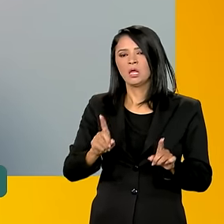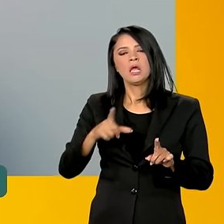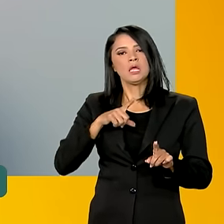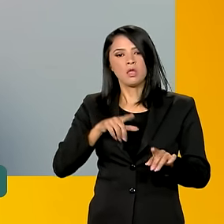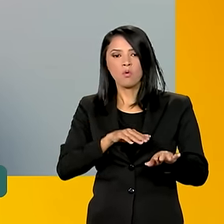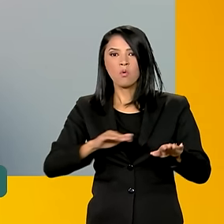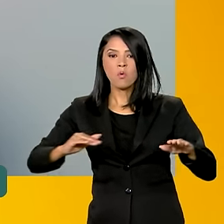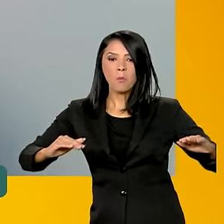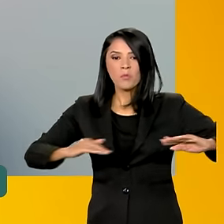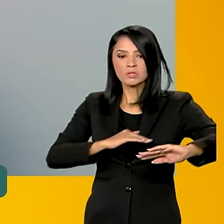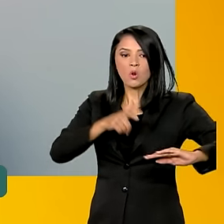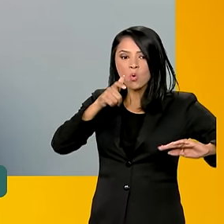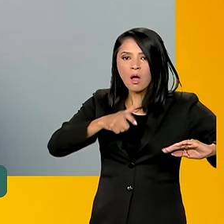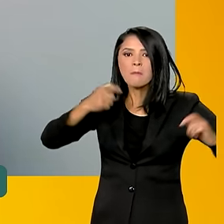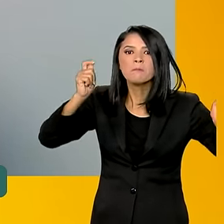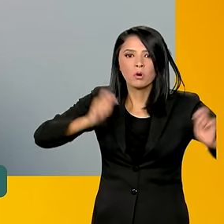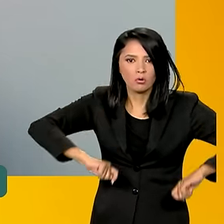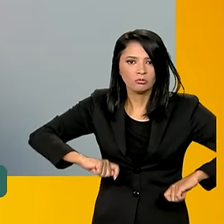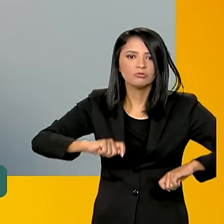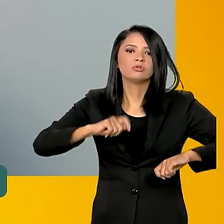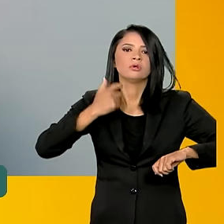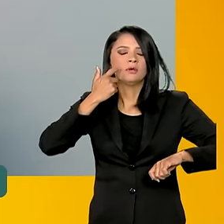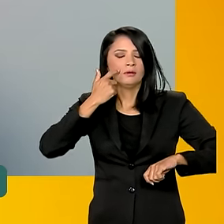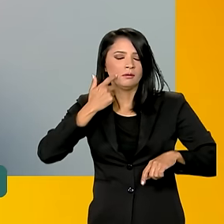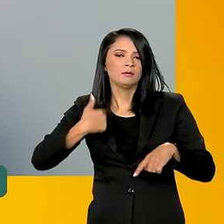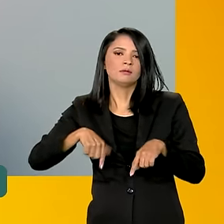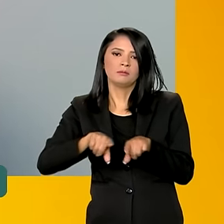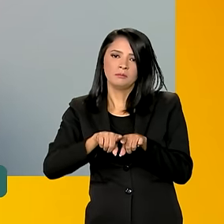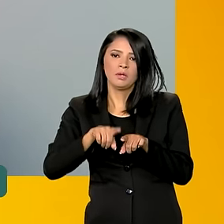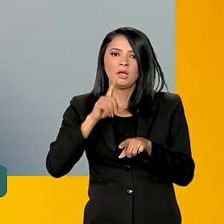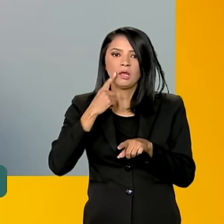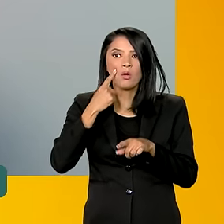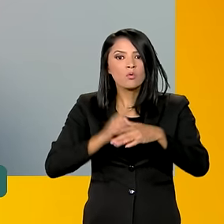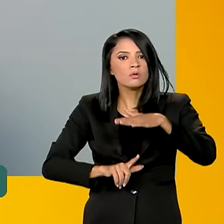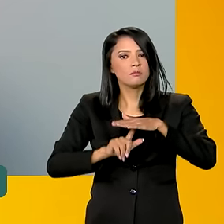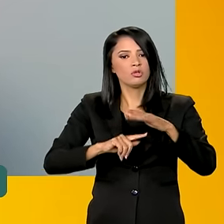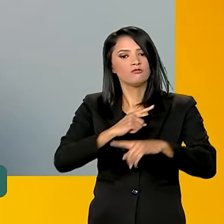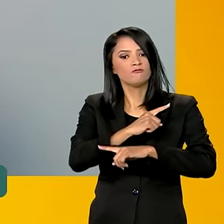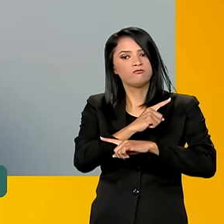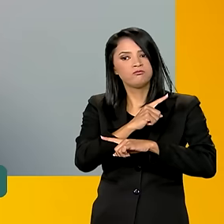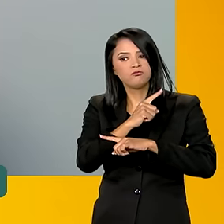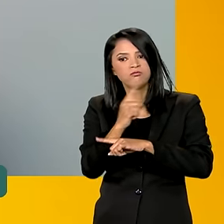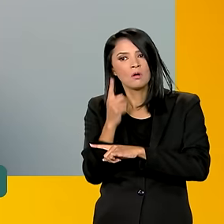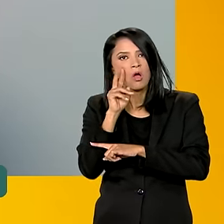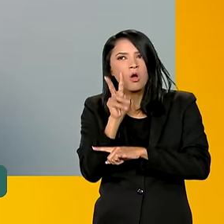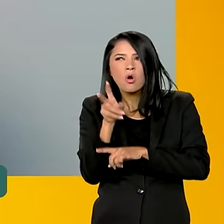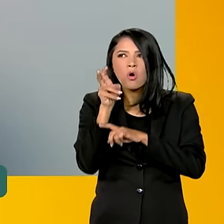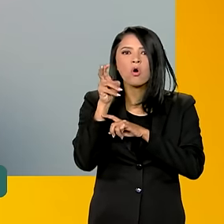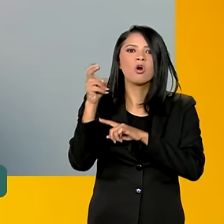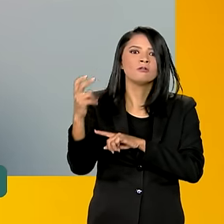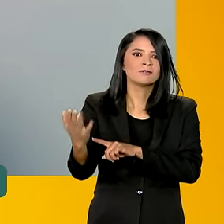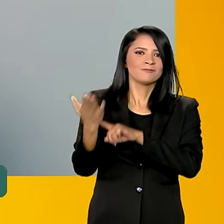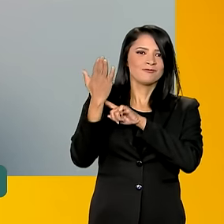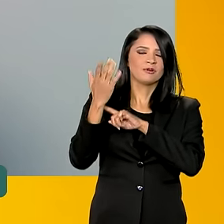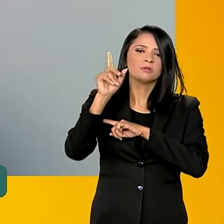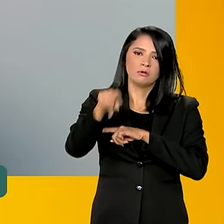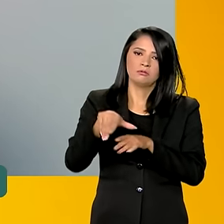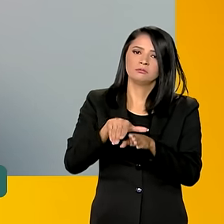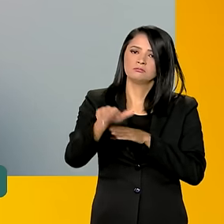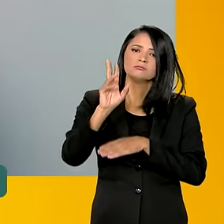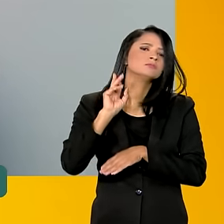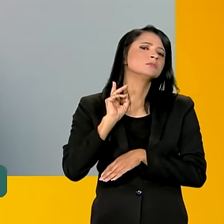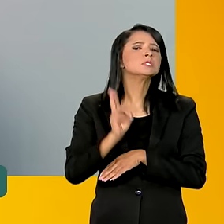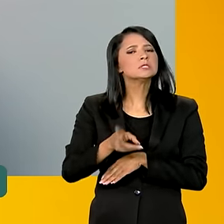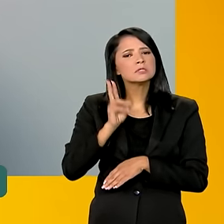locais permitidos, observar os limites de velocidade de cada via, enfim, essas são as orientações que nós sempre